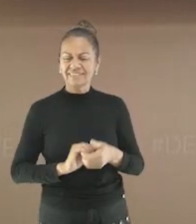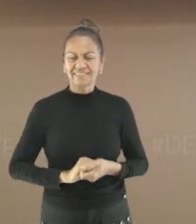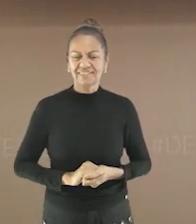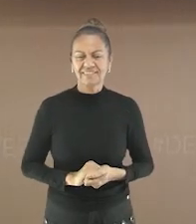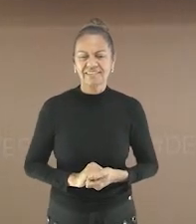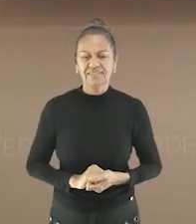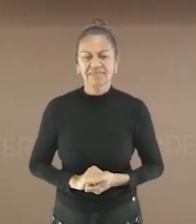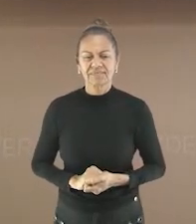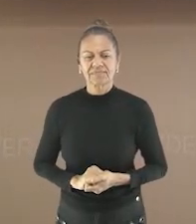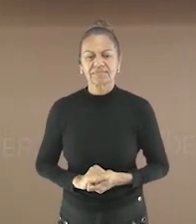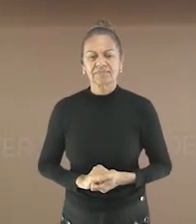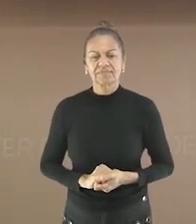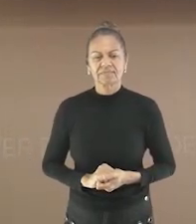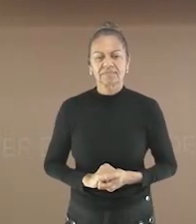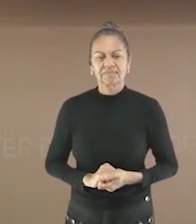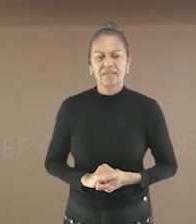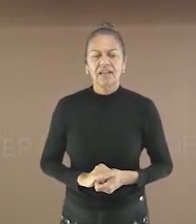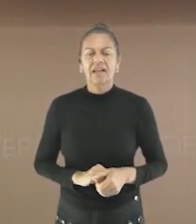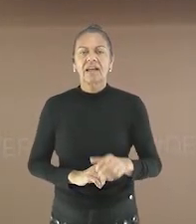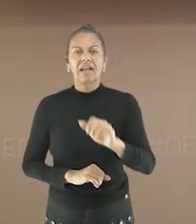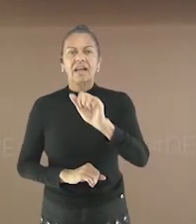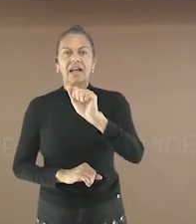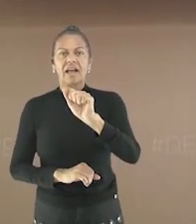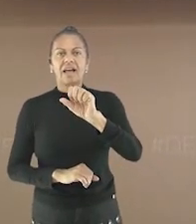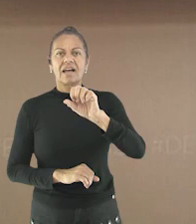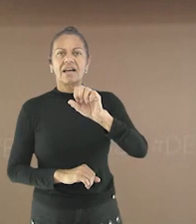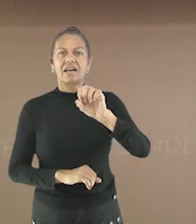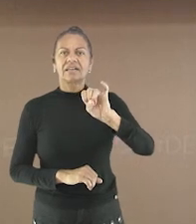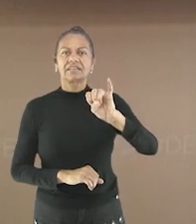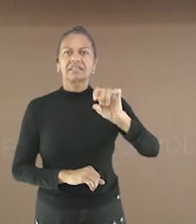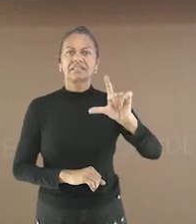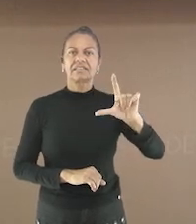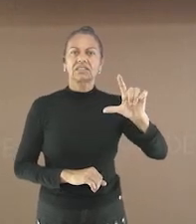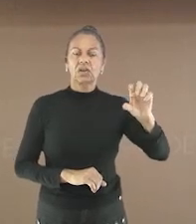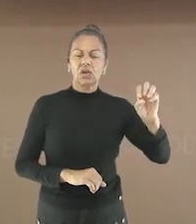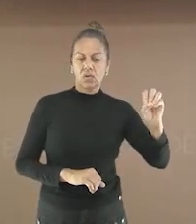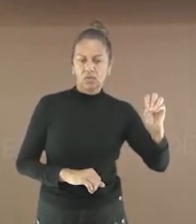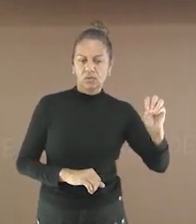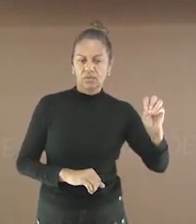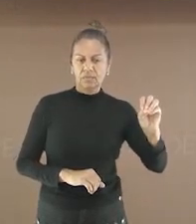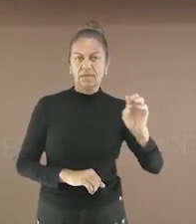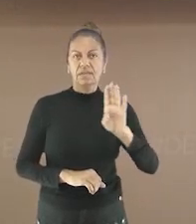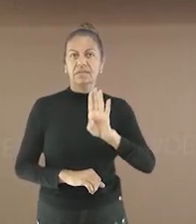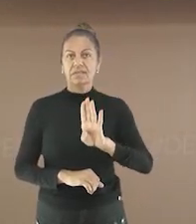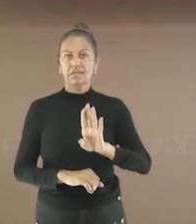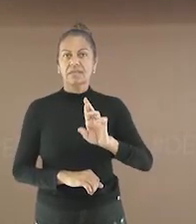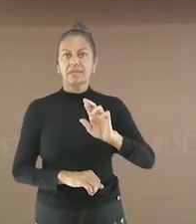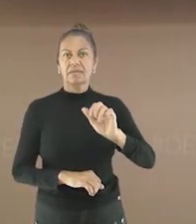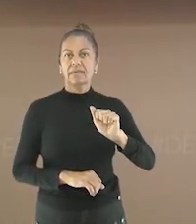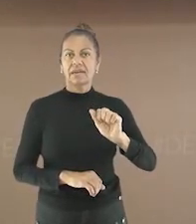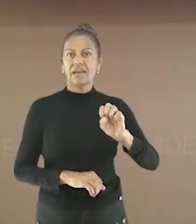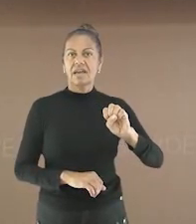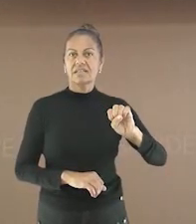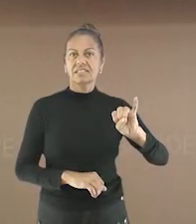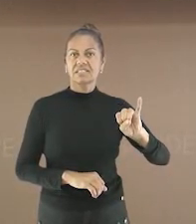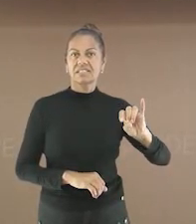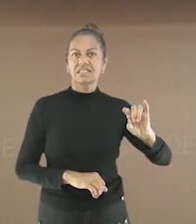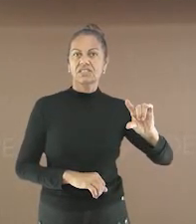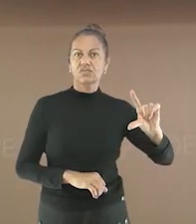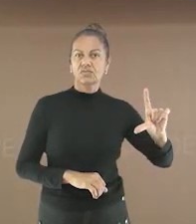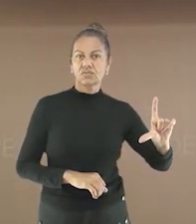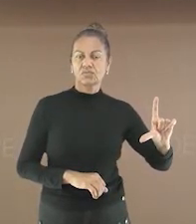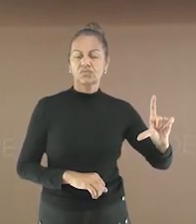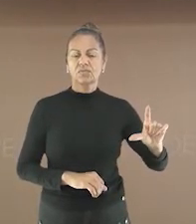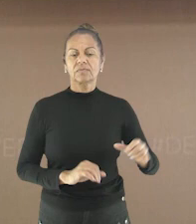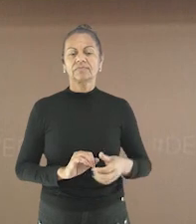S entre vogais nas palavras Asilo e Brasil Perceberam?